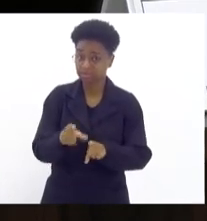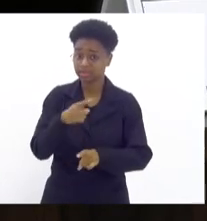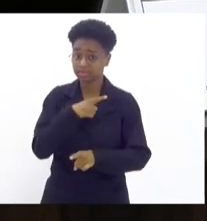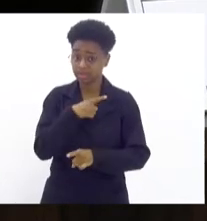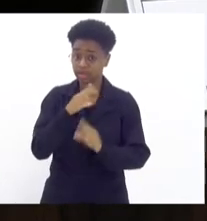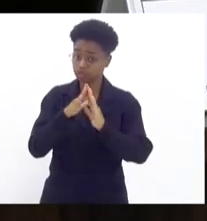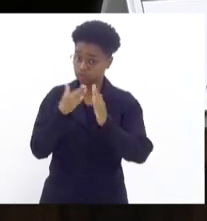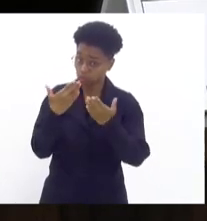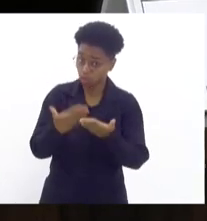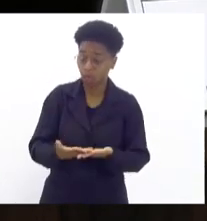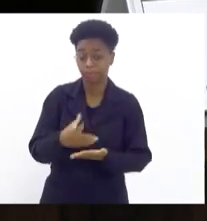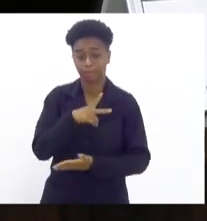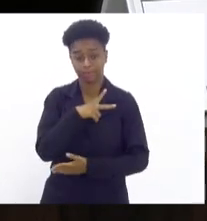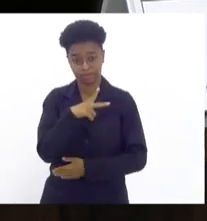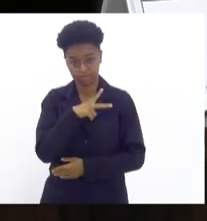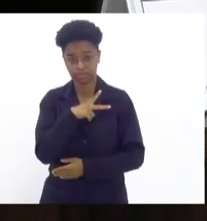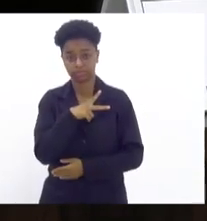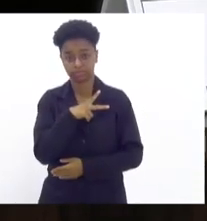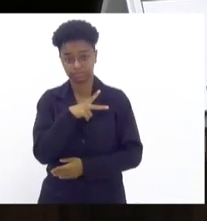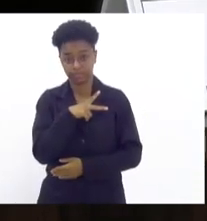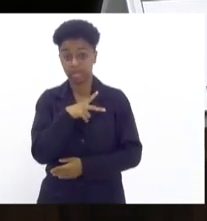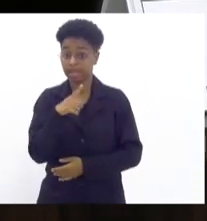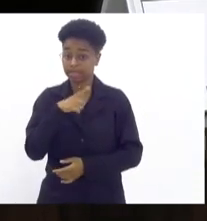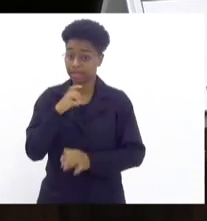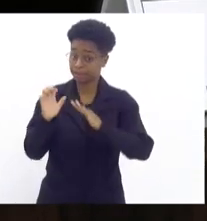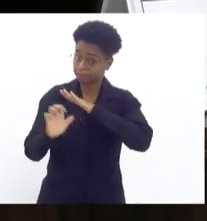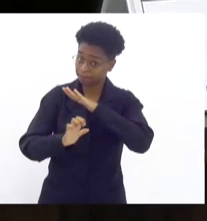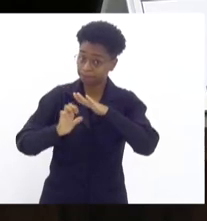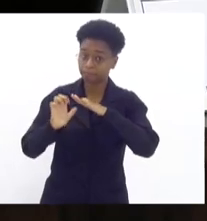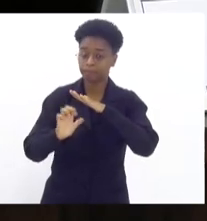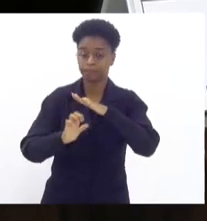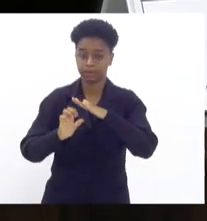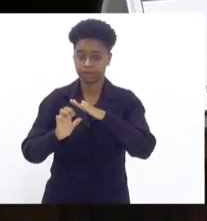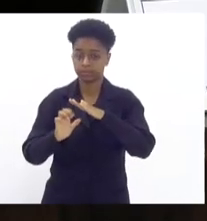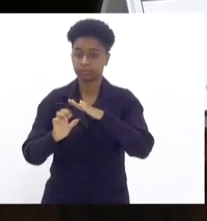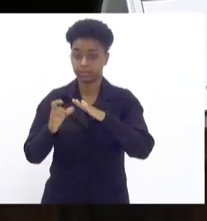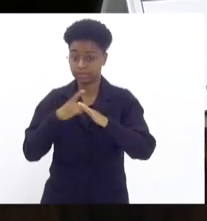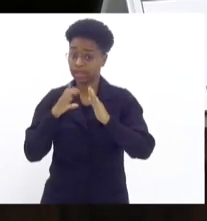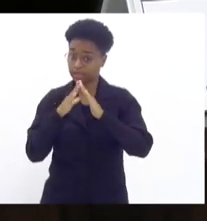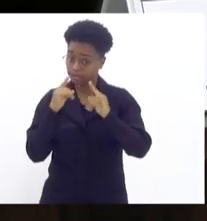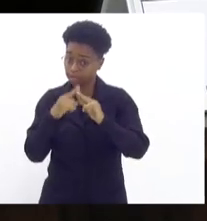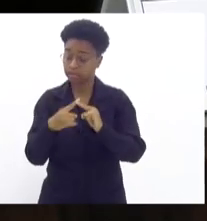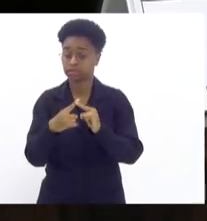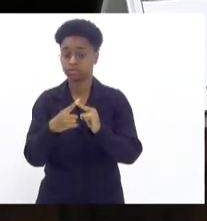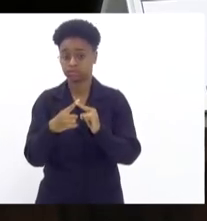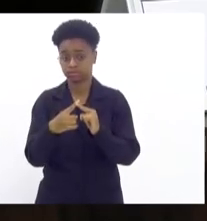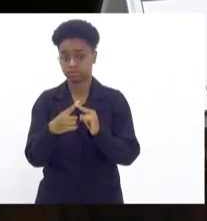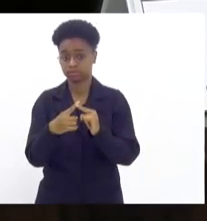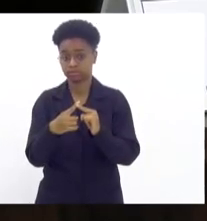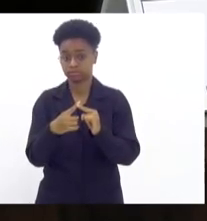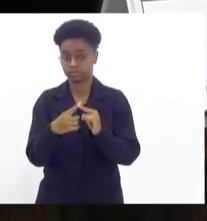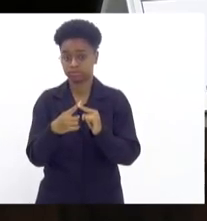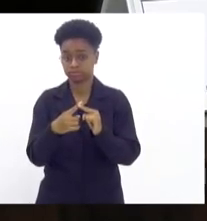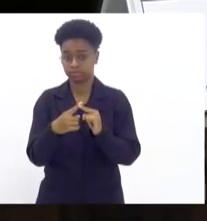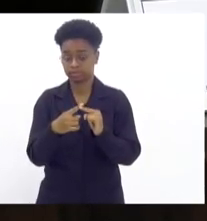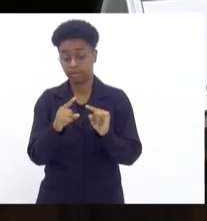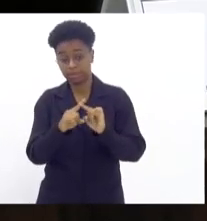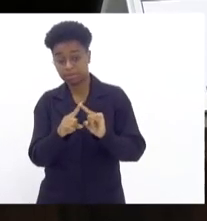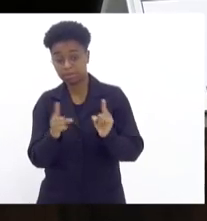escolas particulares, tem empresas, tem igrejas. E as pessoas,